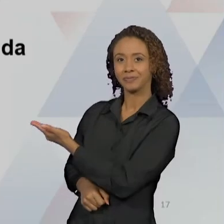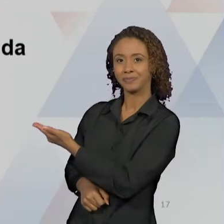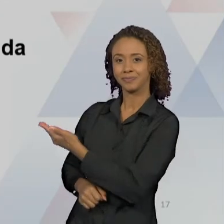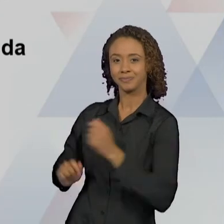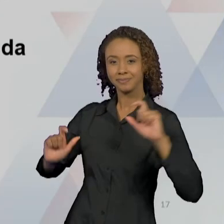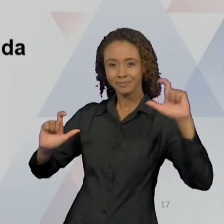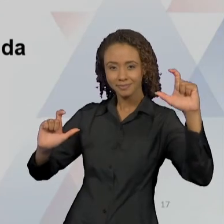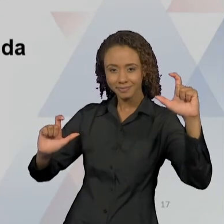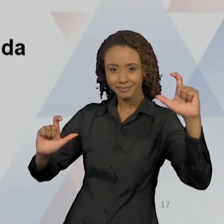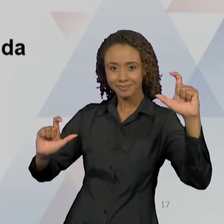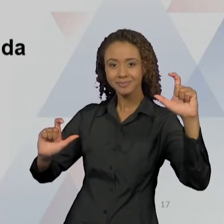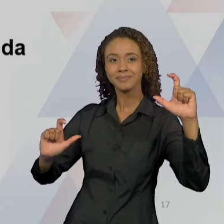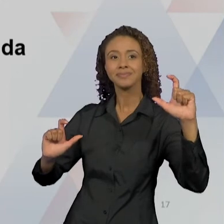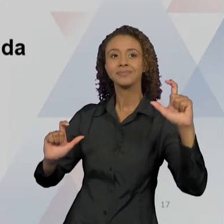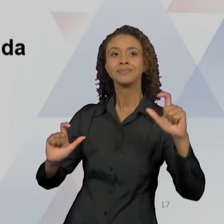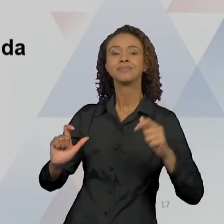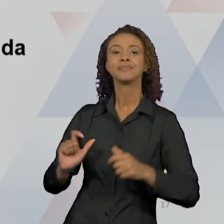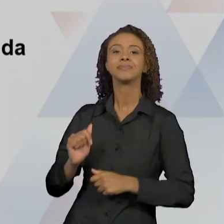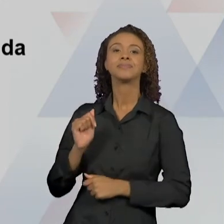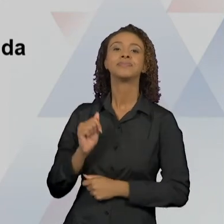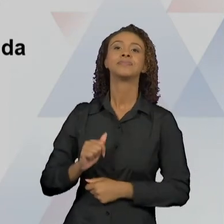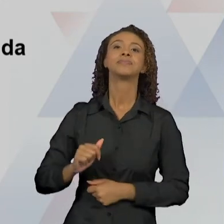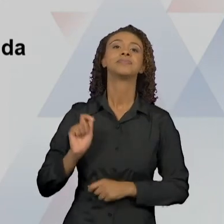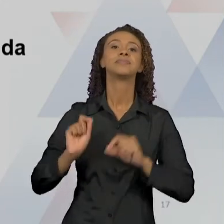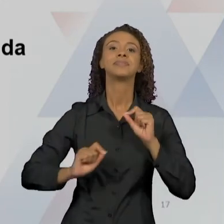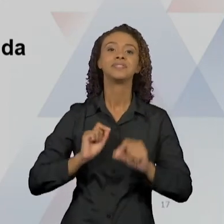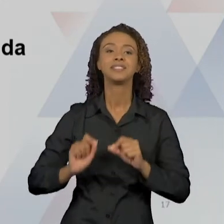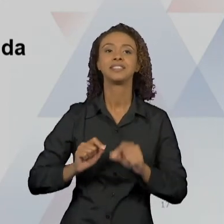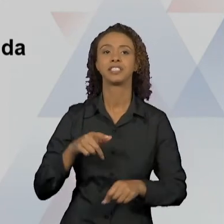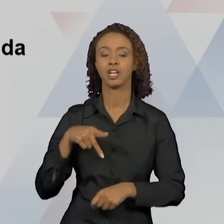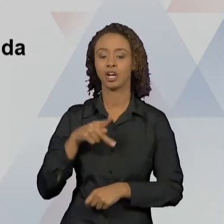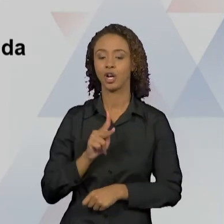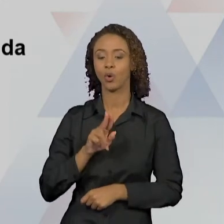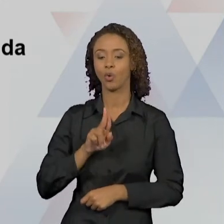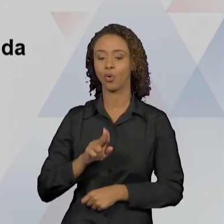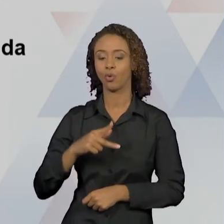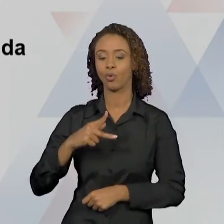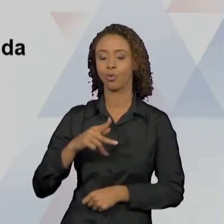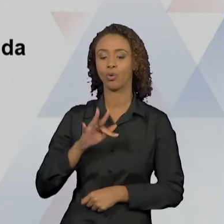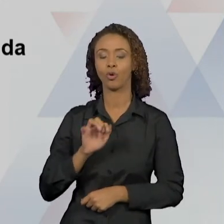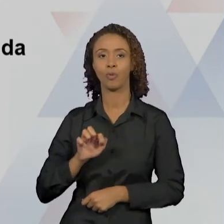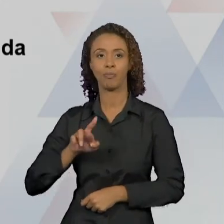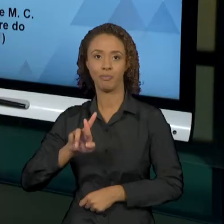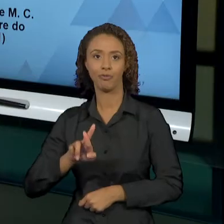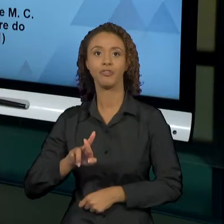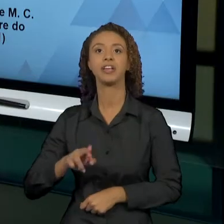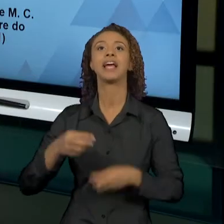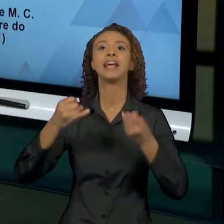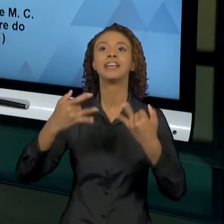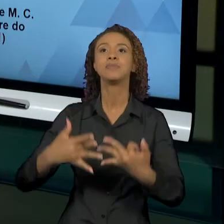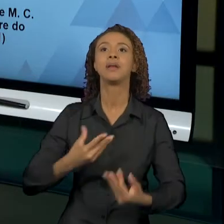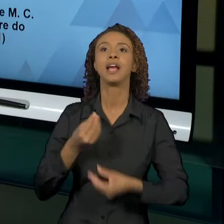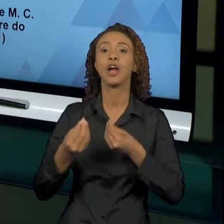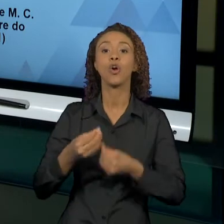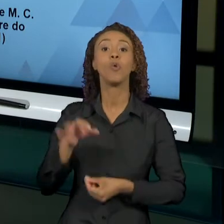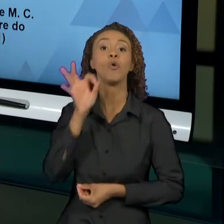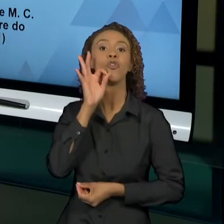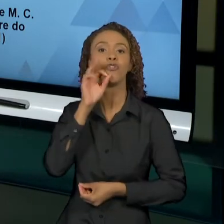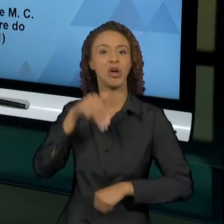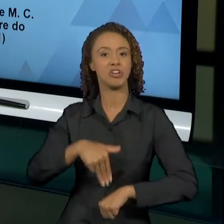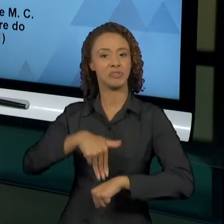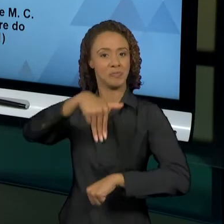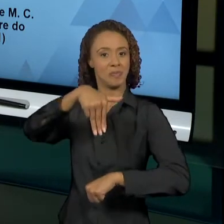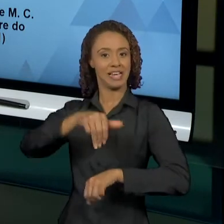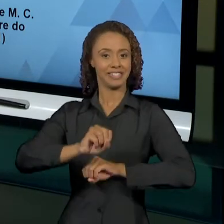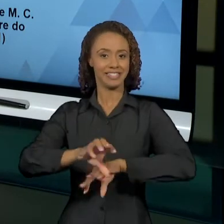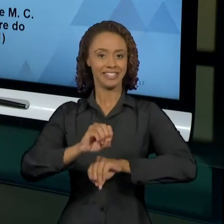da Kupfer, que é Freud e Educação, o Mestre do Impossível. Fica o convite para vocês